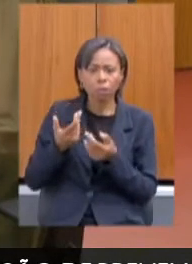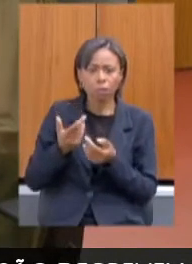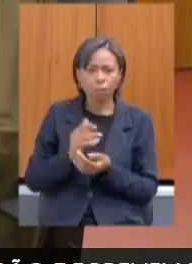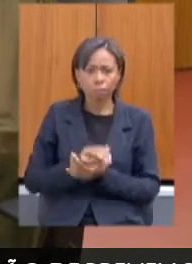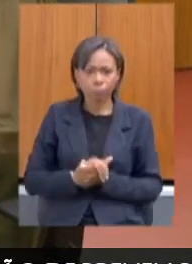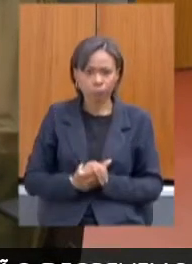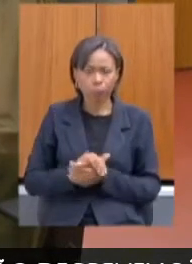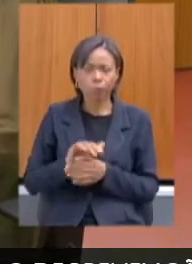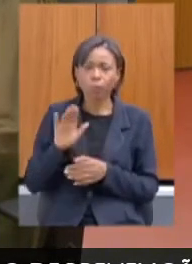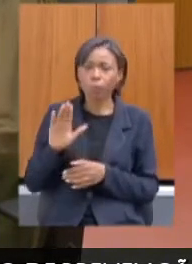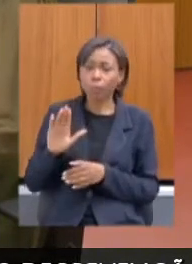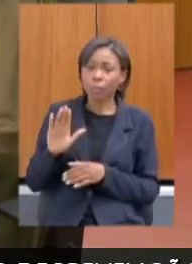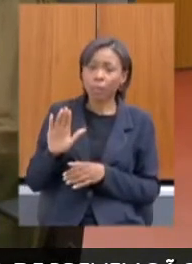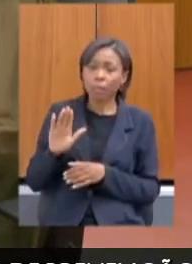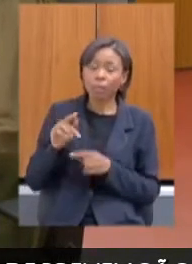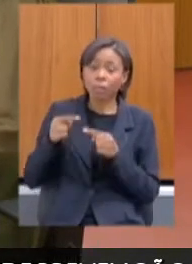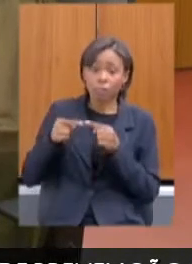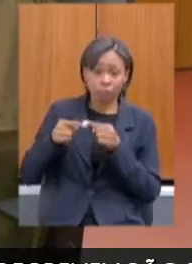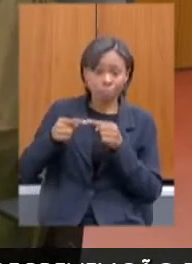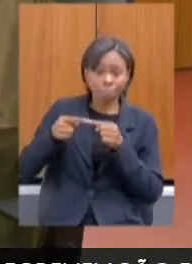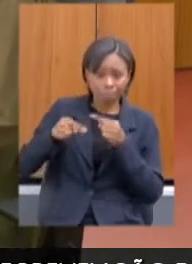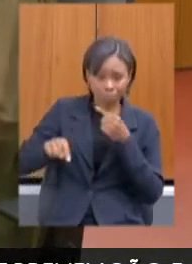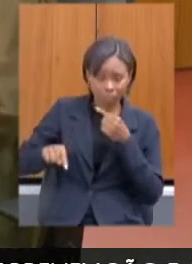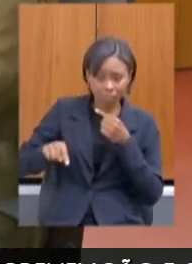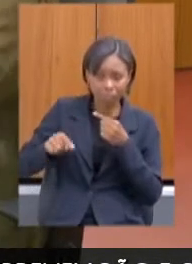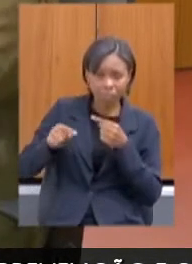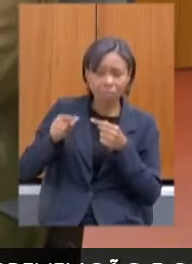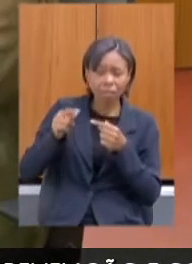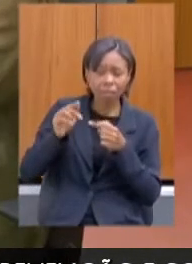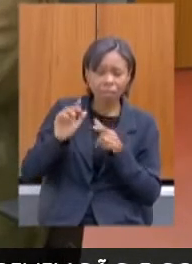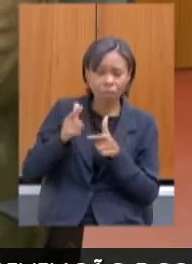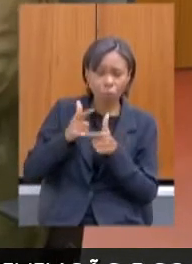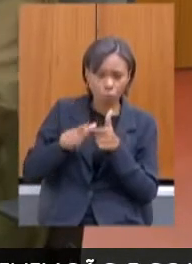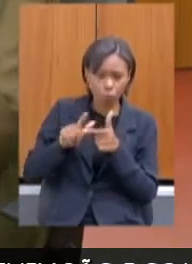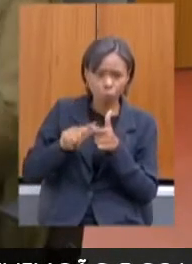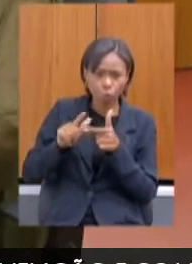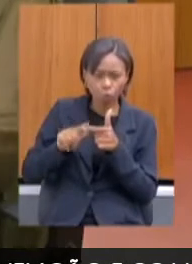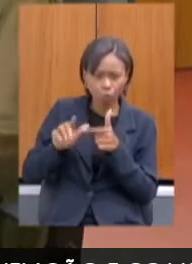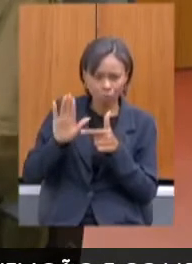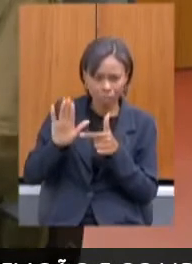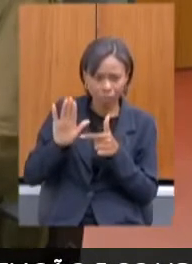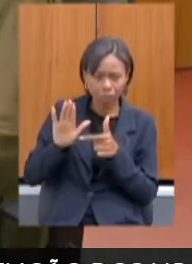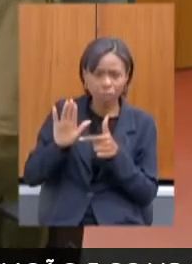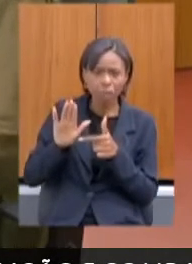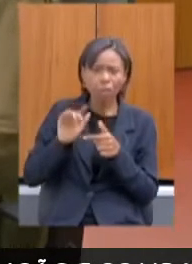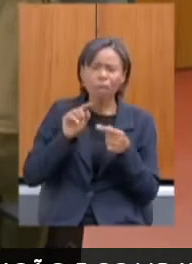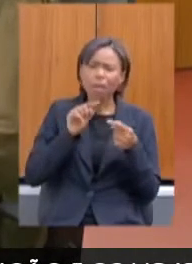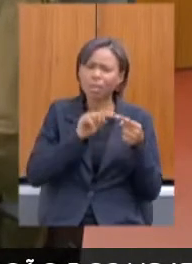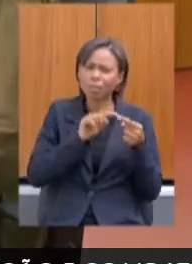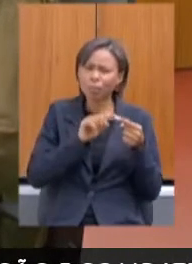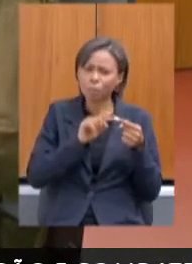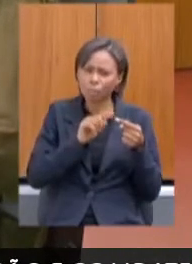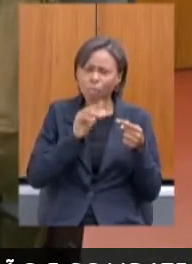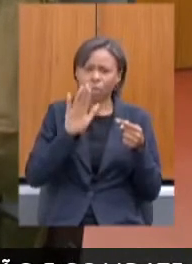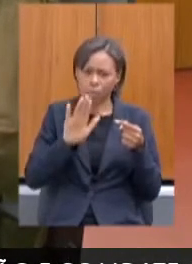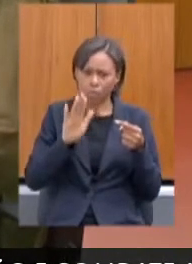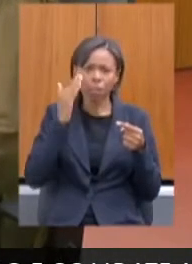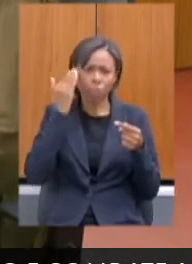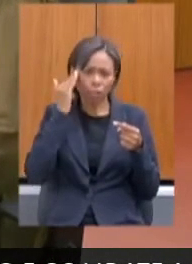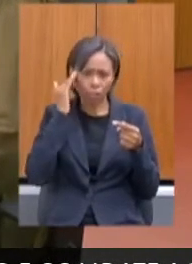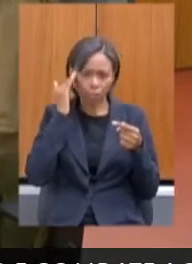Deputado Celinho, por favor, a gente teve uma instabilidade na sua internet. A primeira questão parece que a gente entendeu aqui.